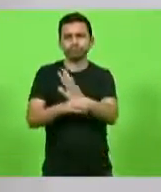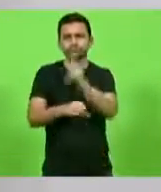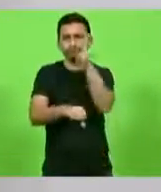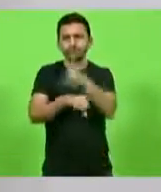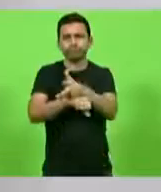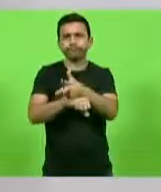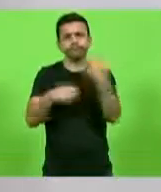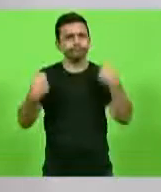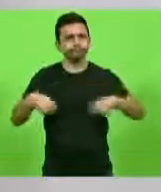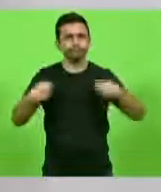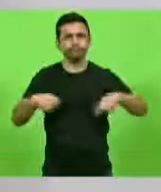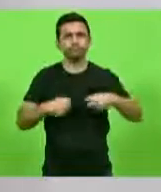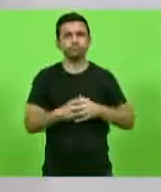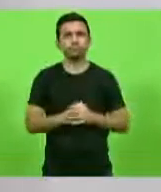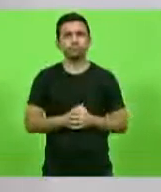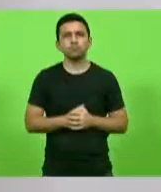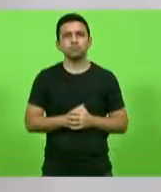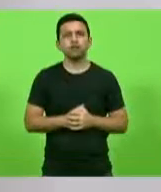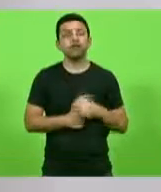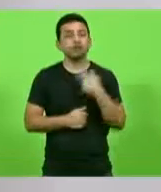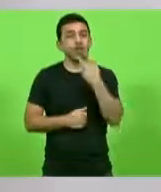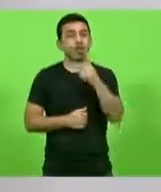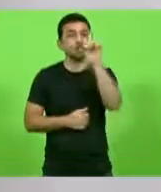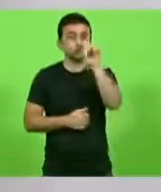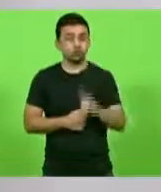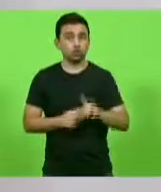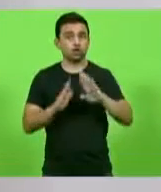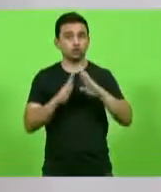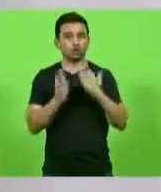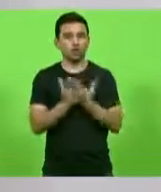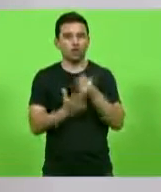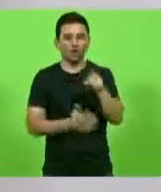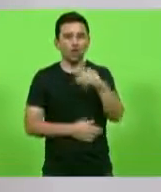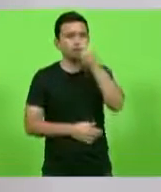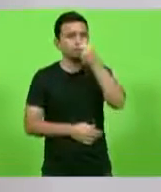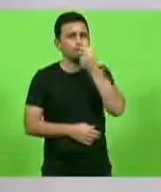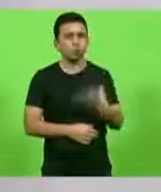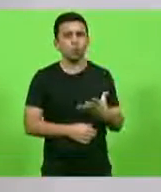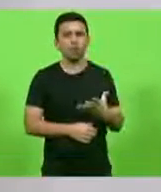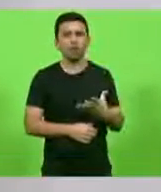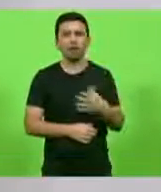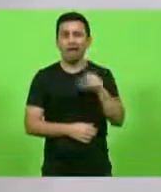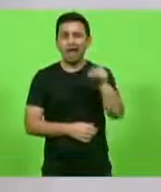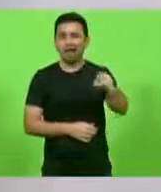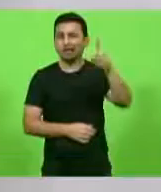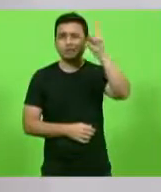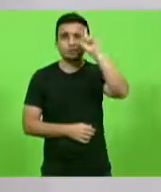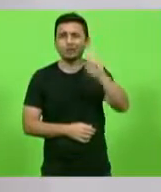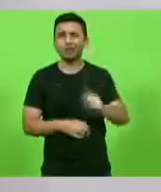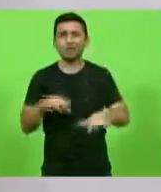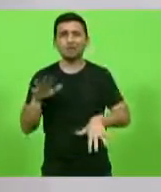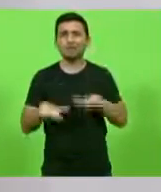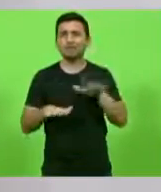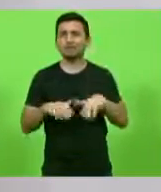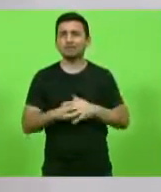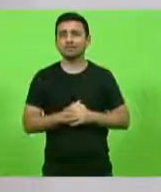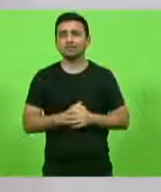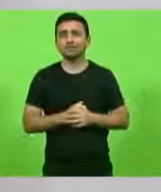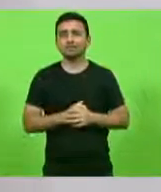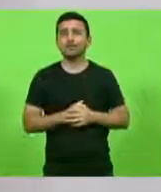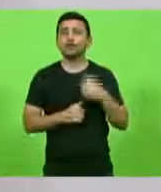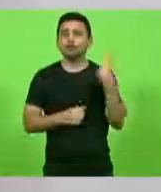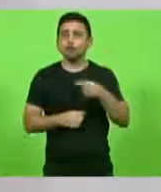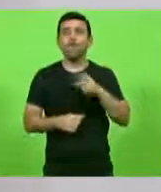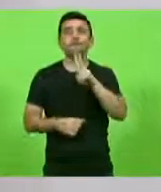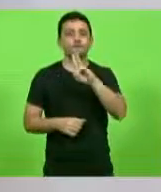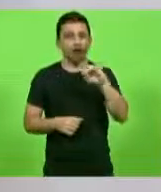Eu quero mencionar aqui a diretora dessa escola, que é uma boa diretora, que talvez nem tenha conhecimento disso, mas nós vamos abrir uma